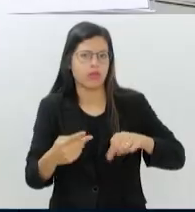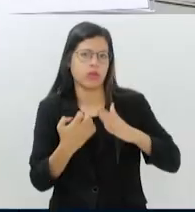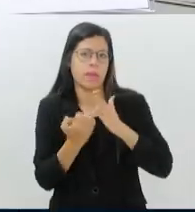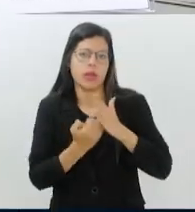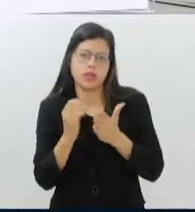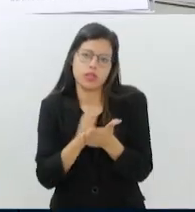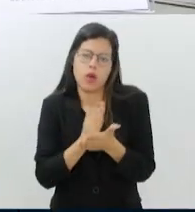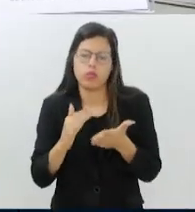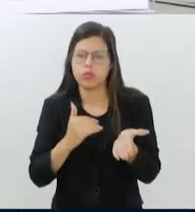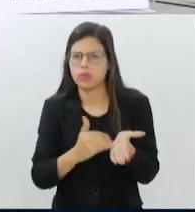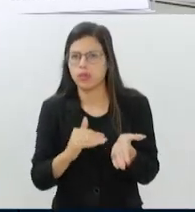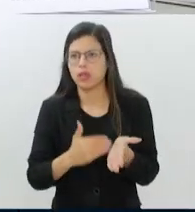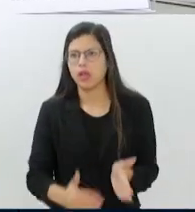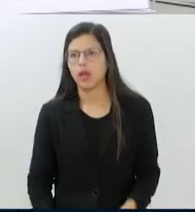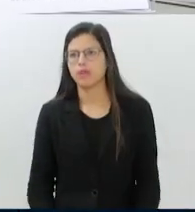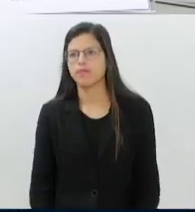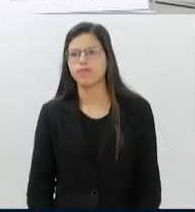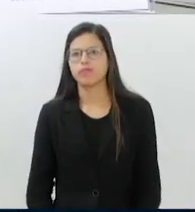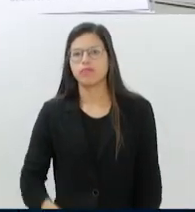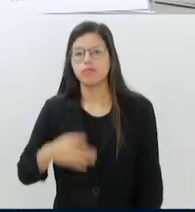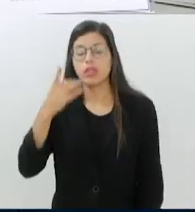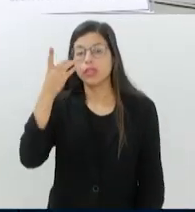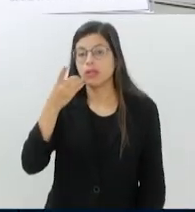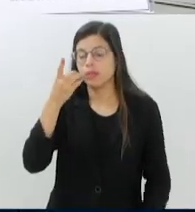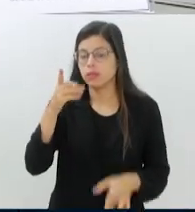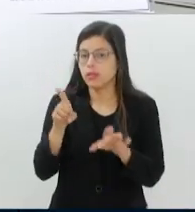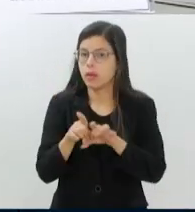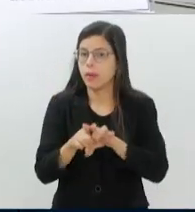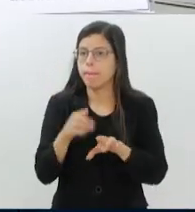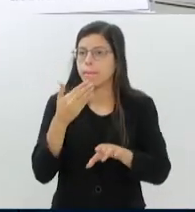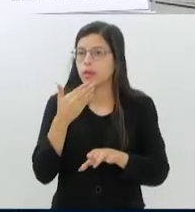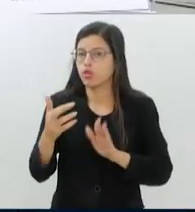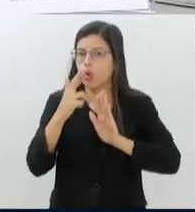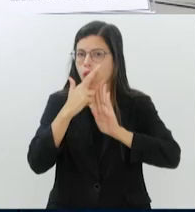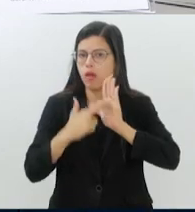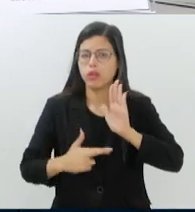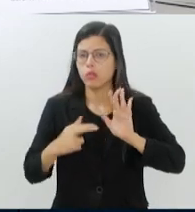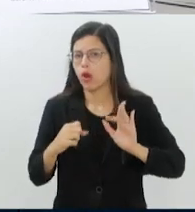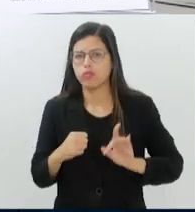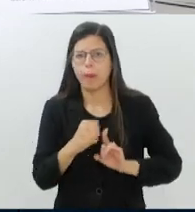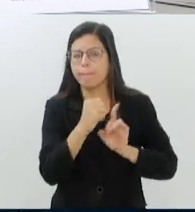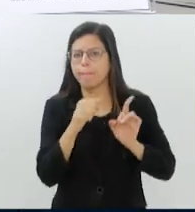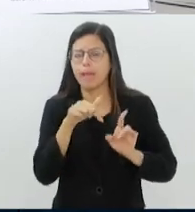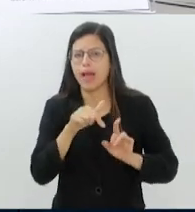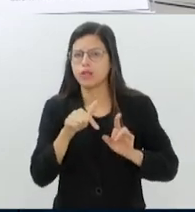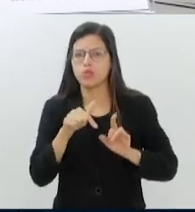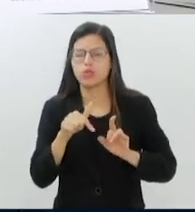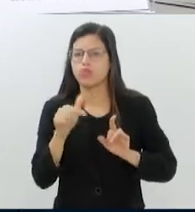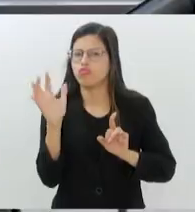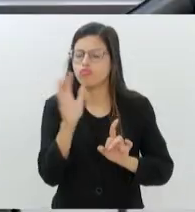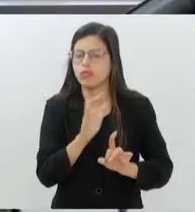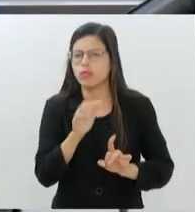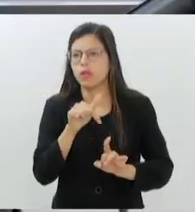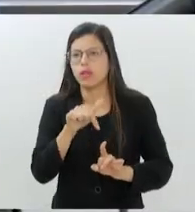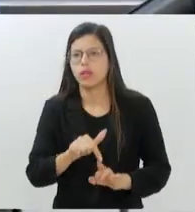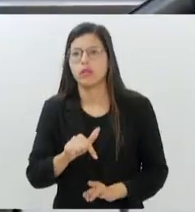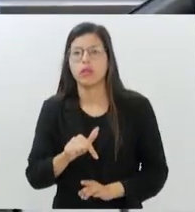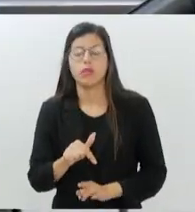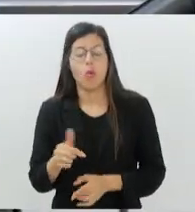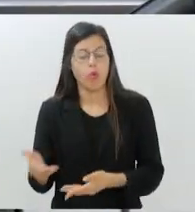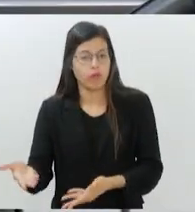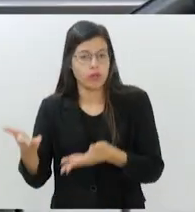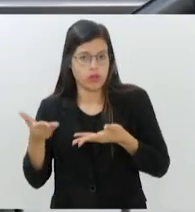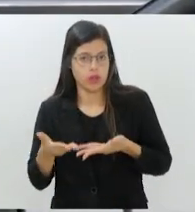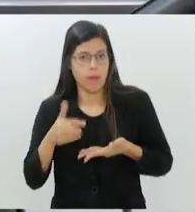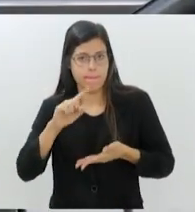Os deputados também solicitaram o envio de um relatório de impacto dos projetos e gastos da companhia e vão convidar para as